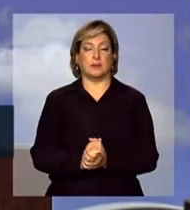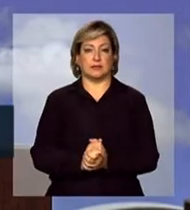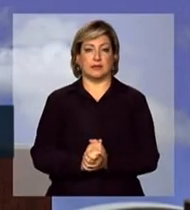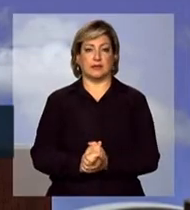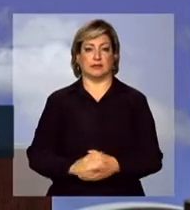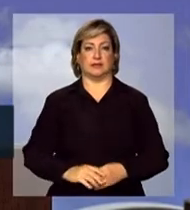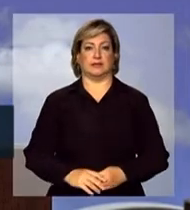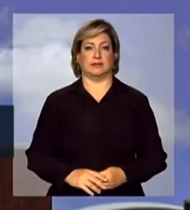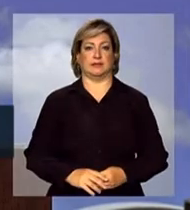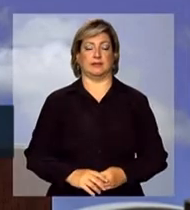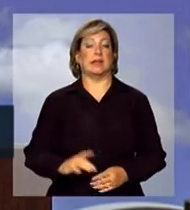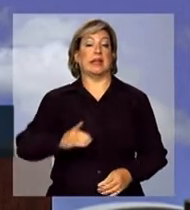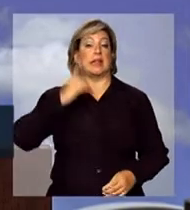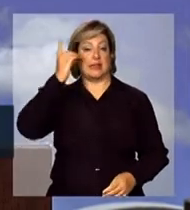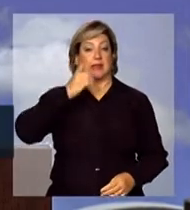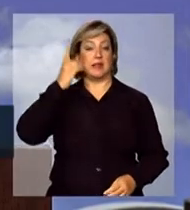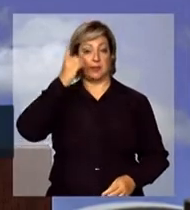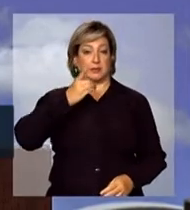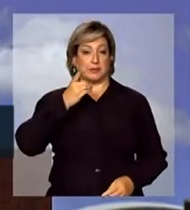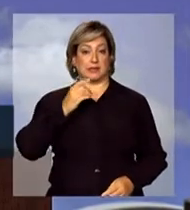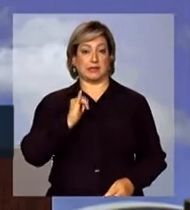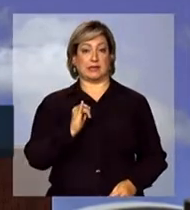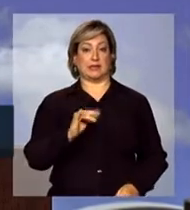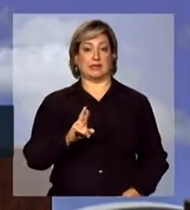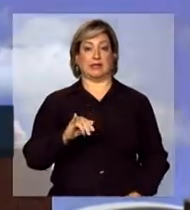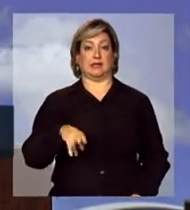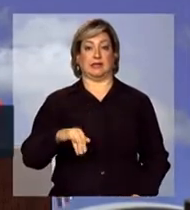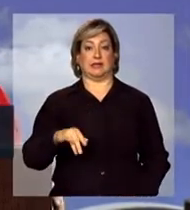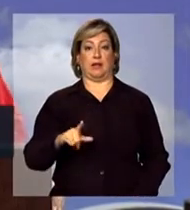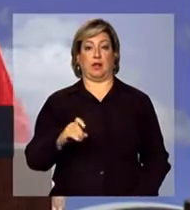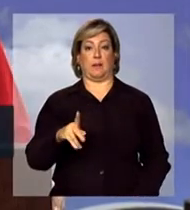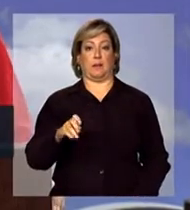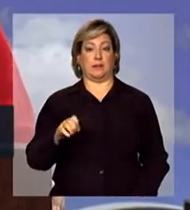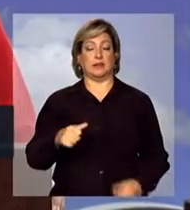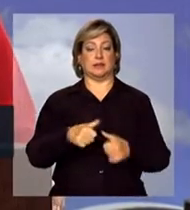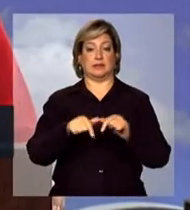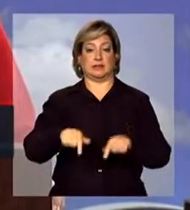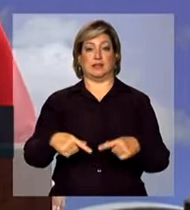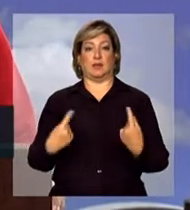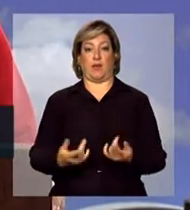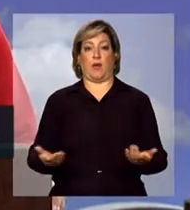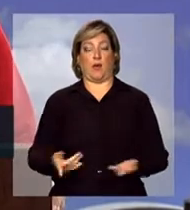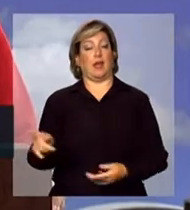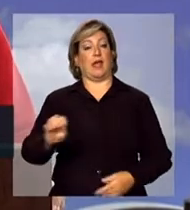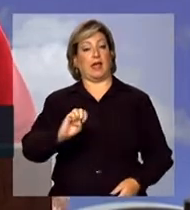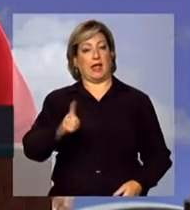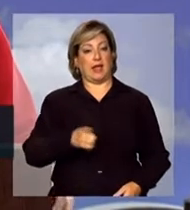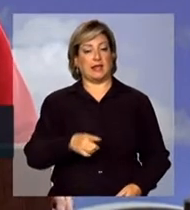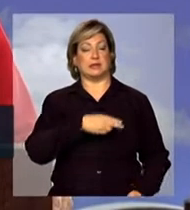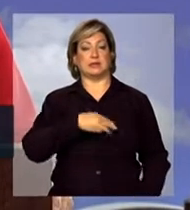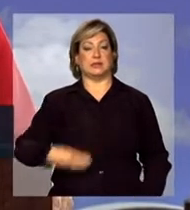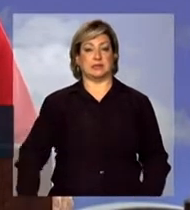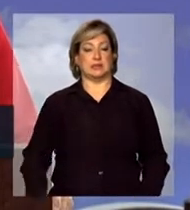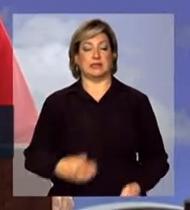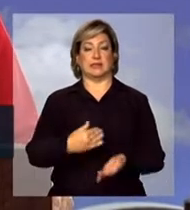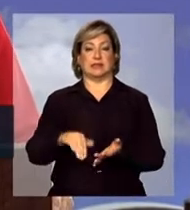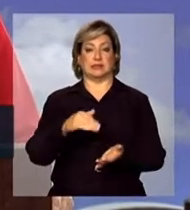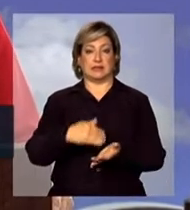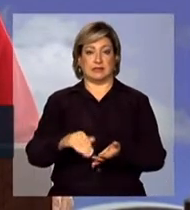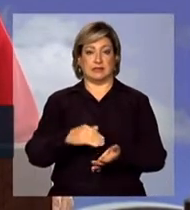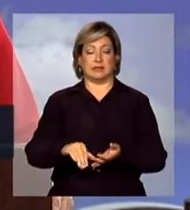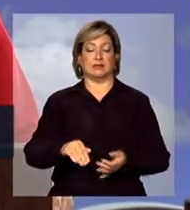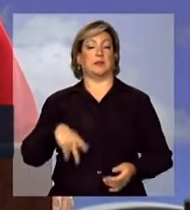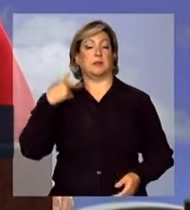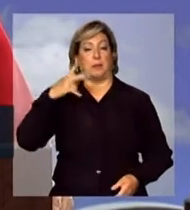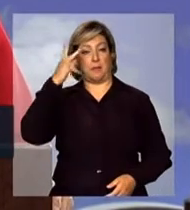a deputada Irine Lopes, aqui presente, ex-ministra da Secretaria de